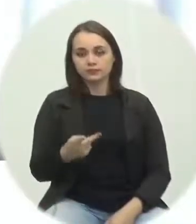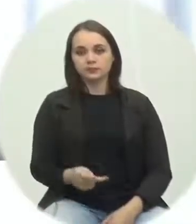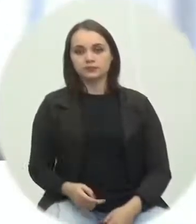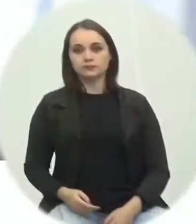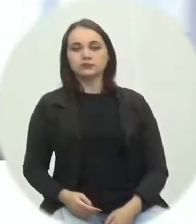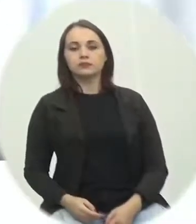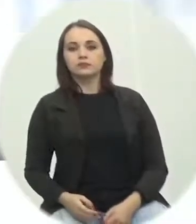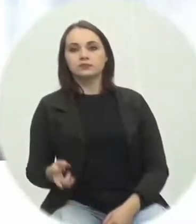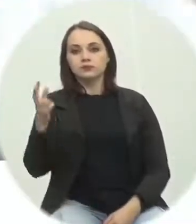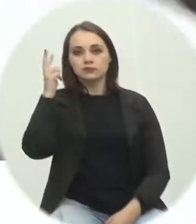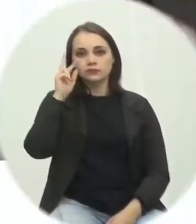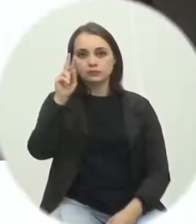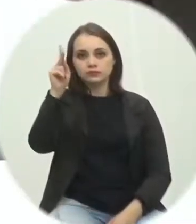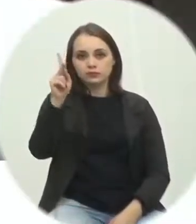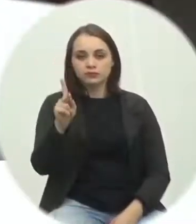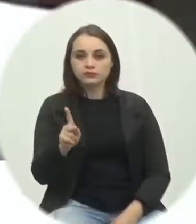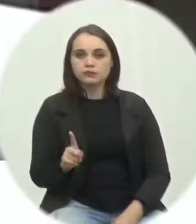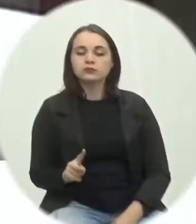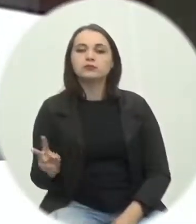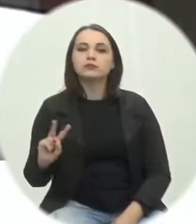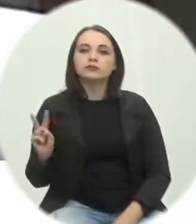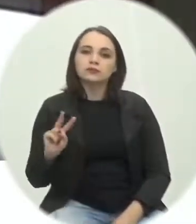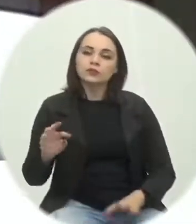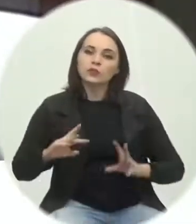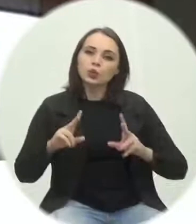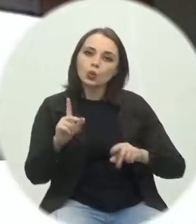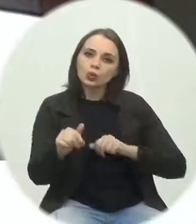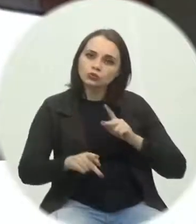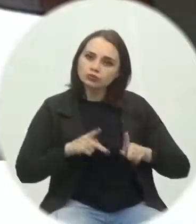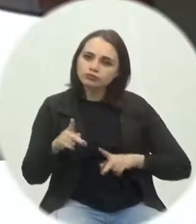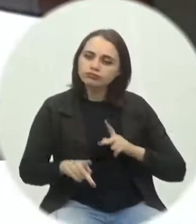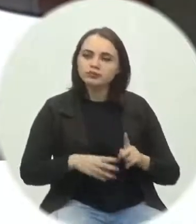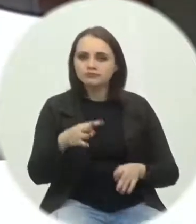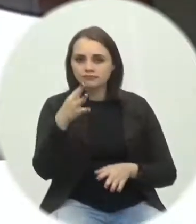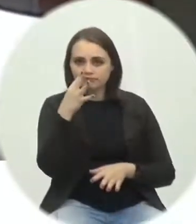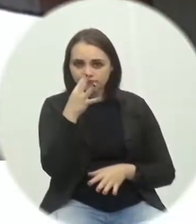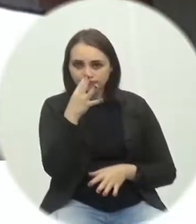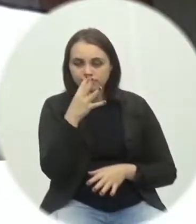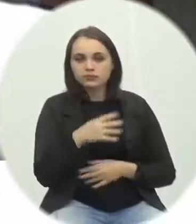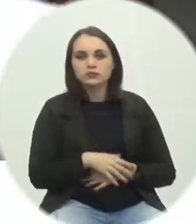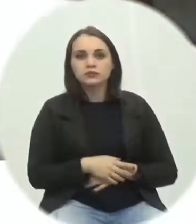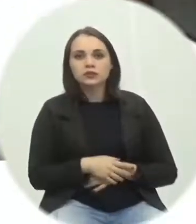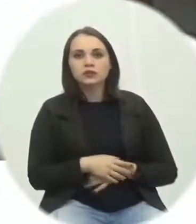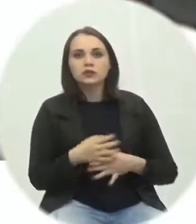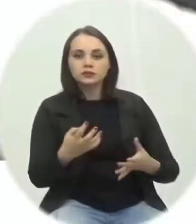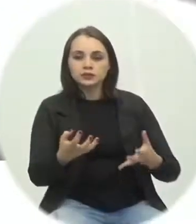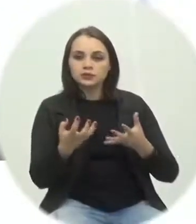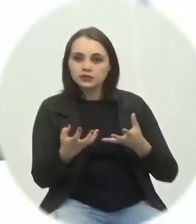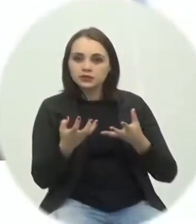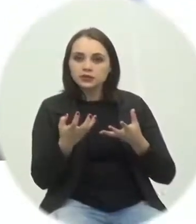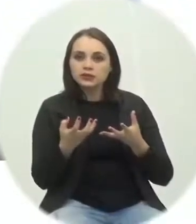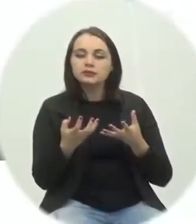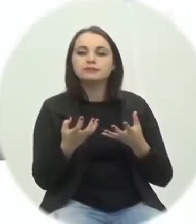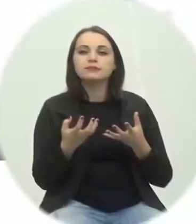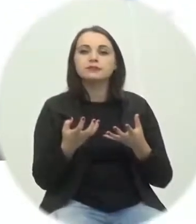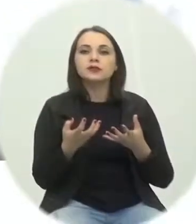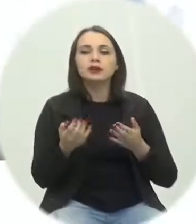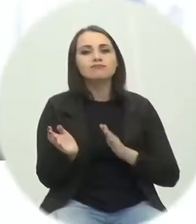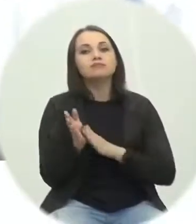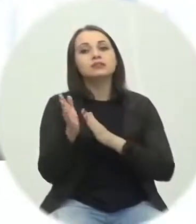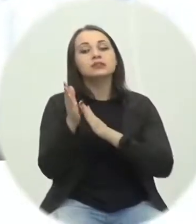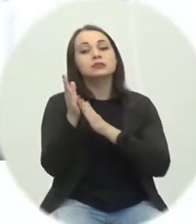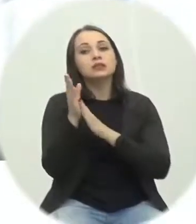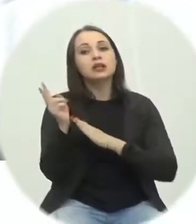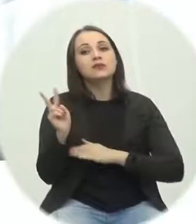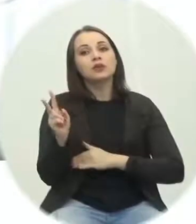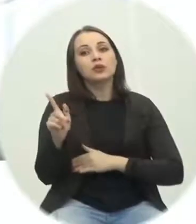Sr. Presidente, Srs. Vereadores, toda a nossa população, Queria, em primeiro lugar, parabenizar